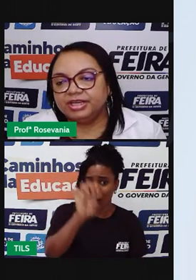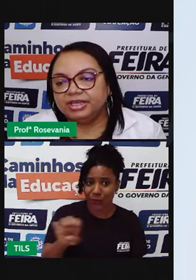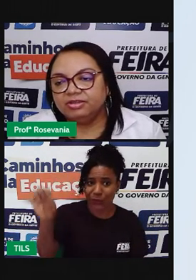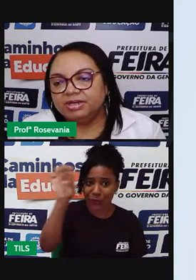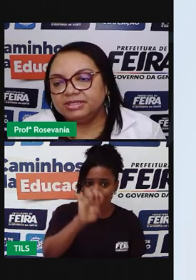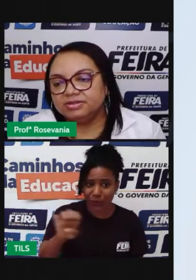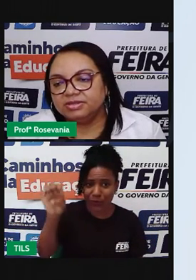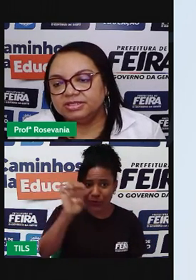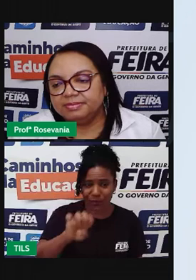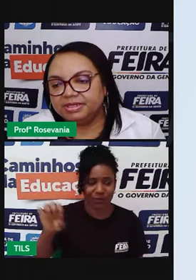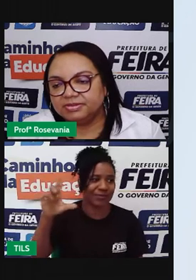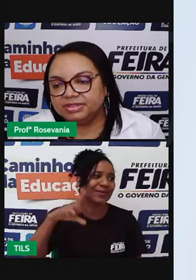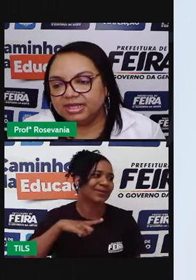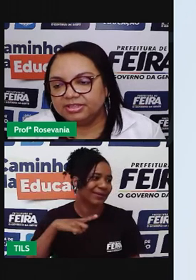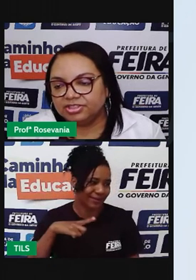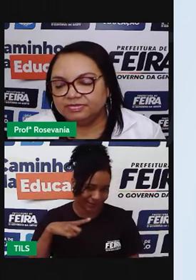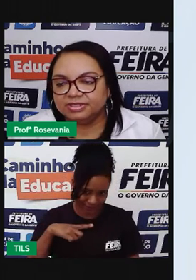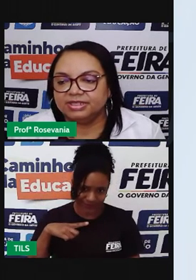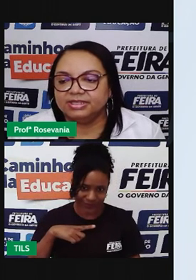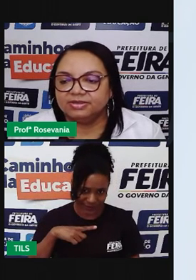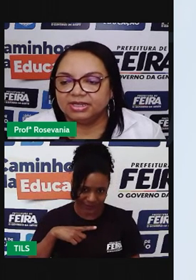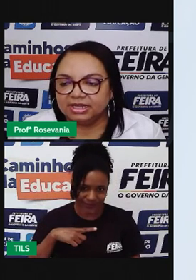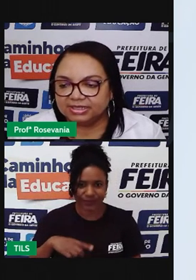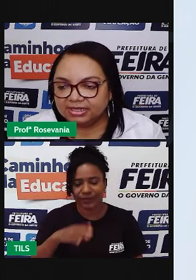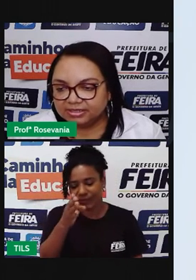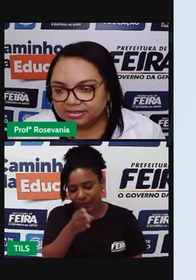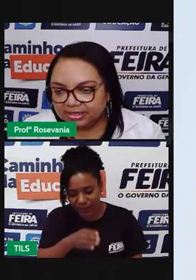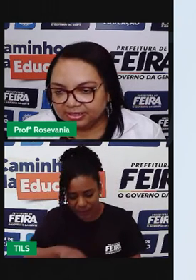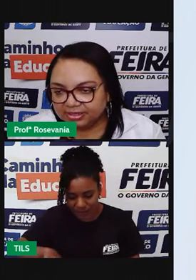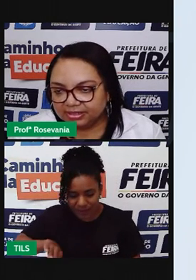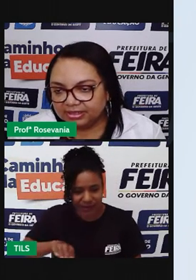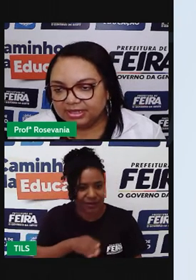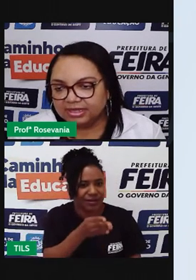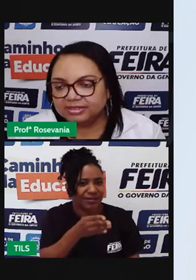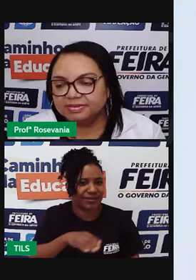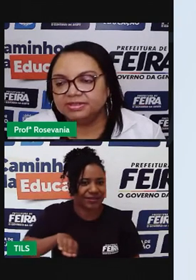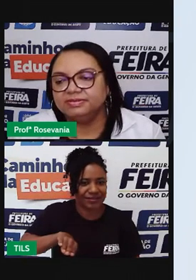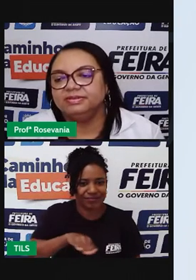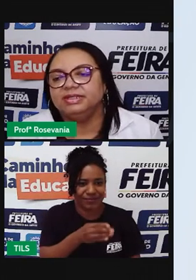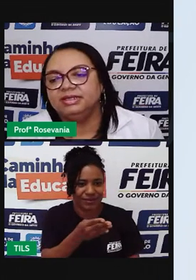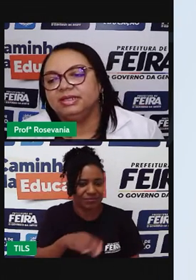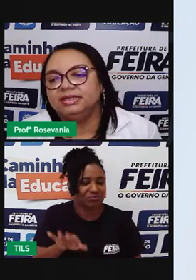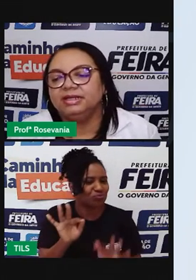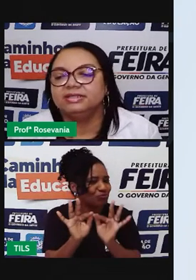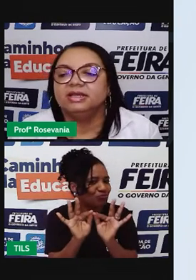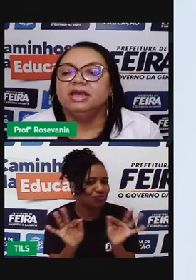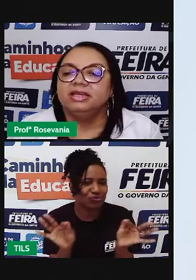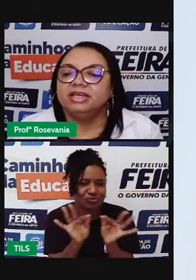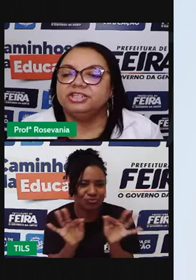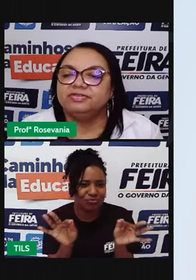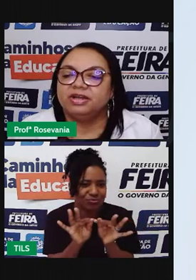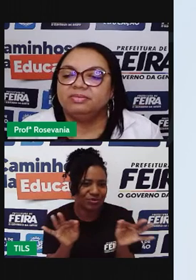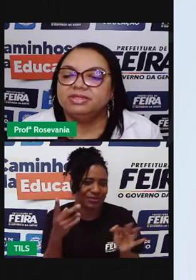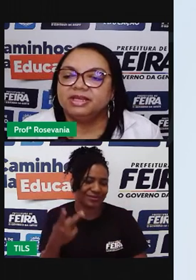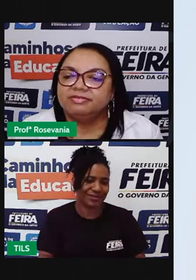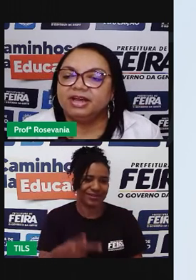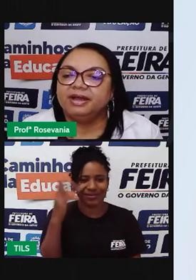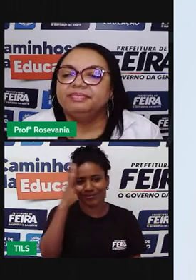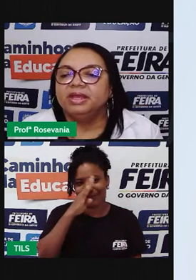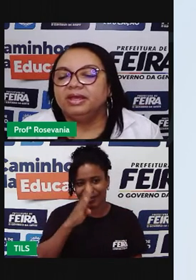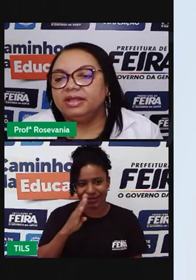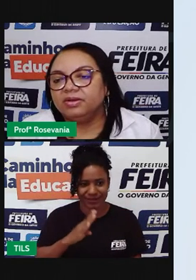a gente tem aqui no Brasil são as depressões relativas, né, são aquelas áreas, né, inclinadas, laviradas. E a gente vai